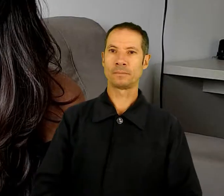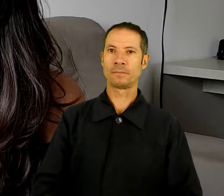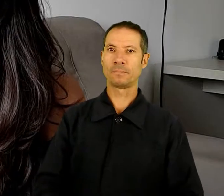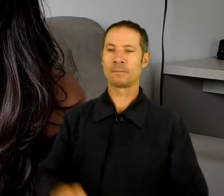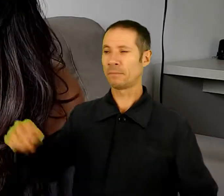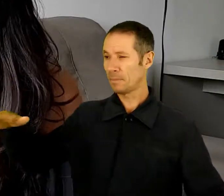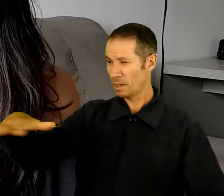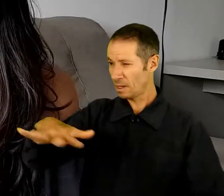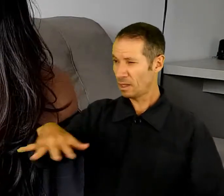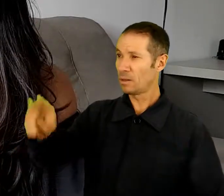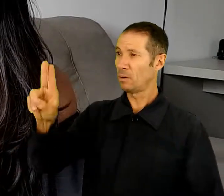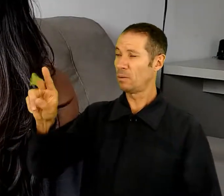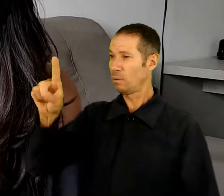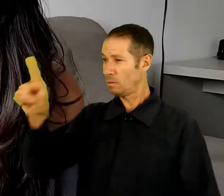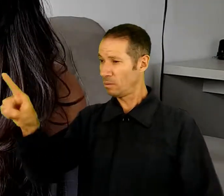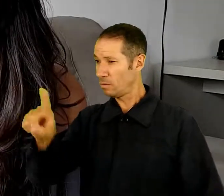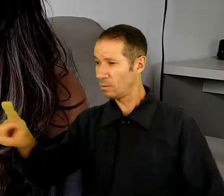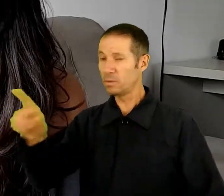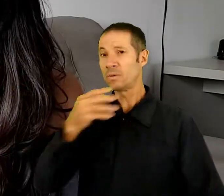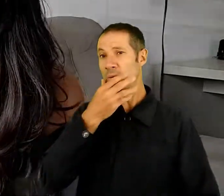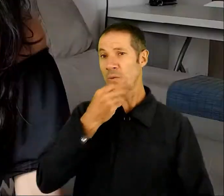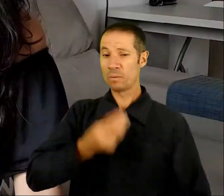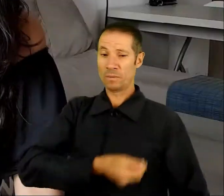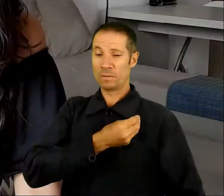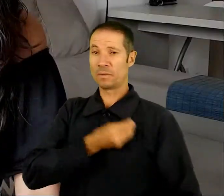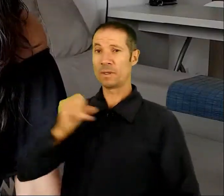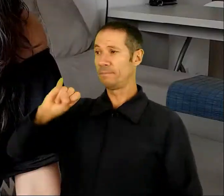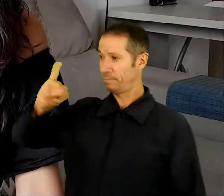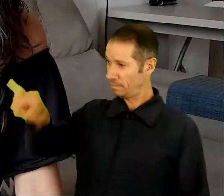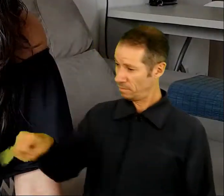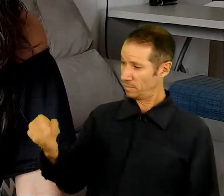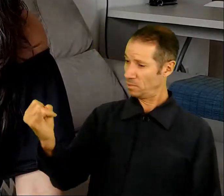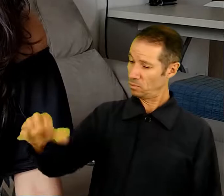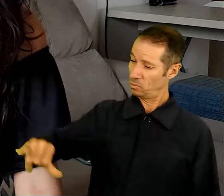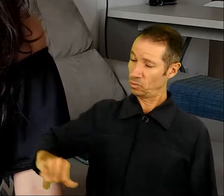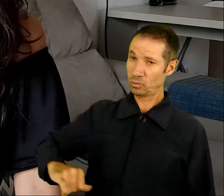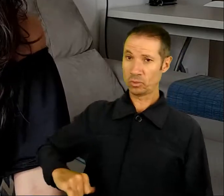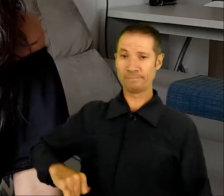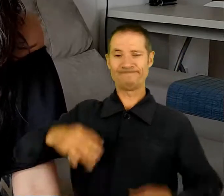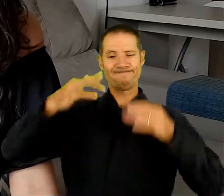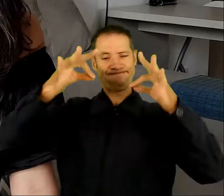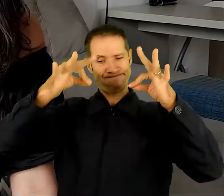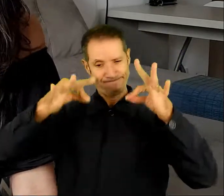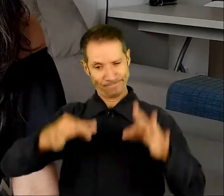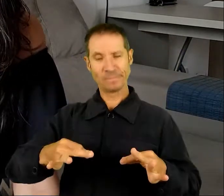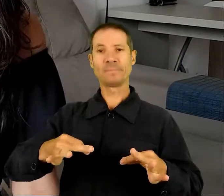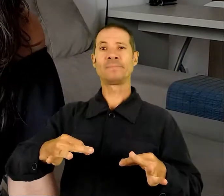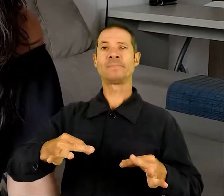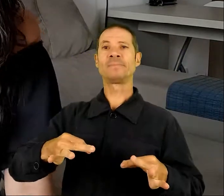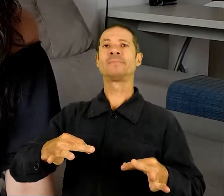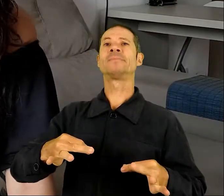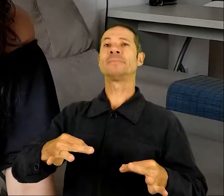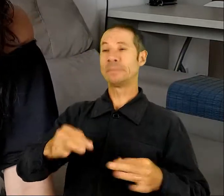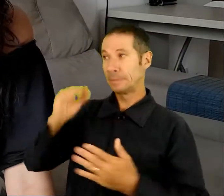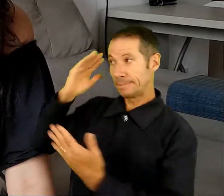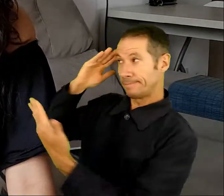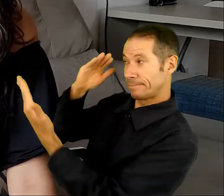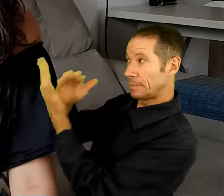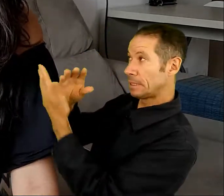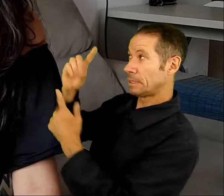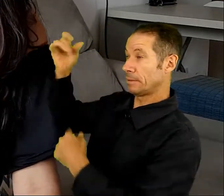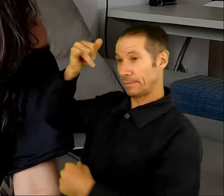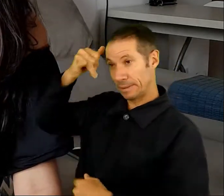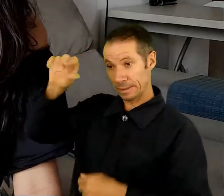Na terra de Luz vivia um homem chamado Jó. Era um homem íntegro e justo, temia a Deus e